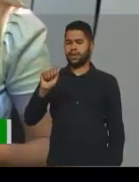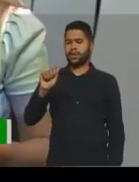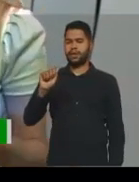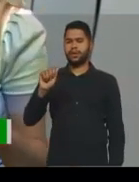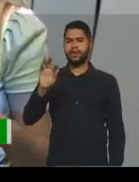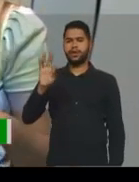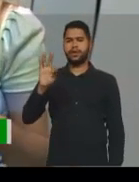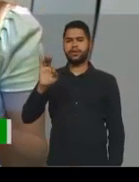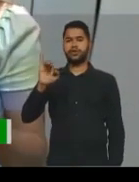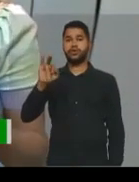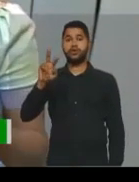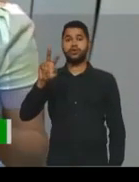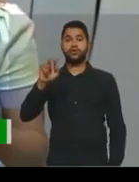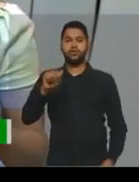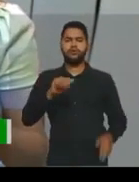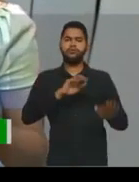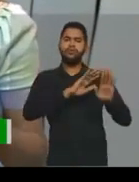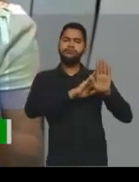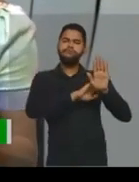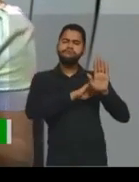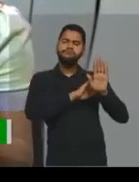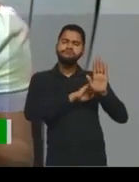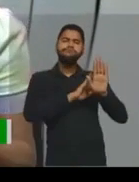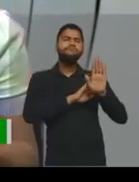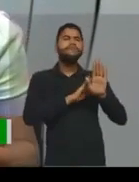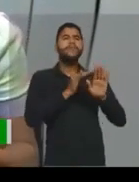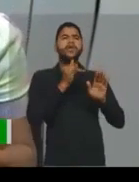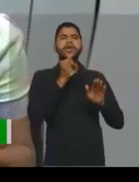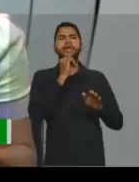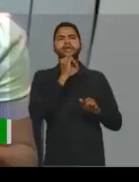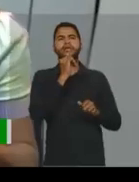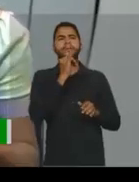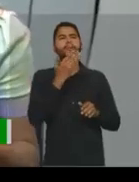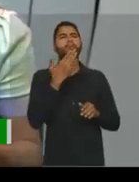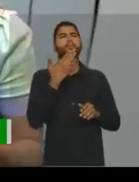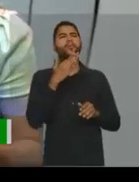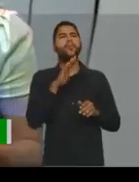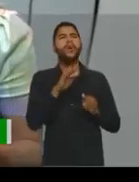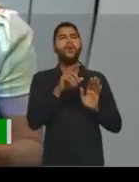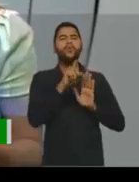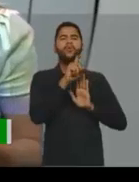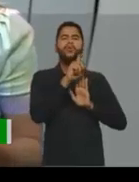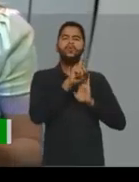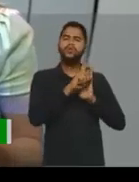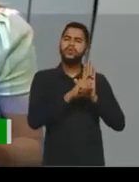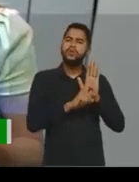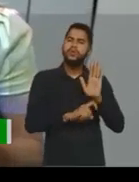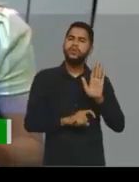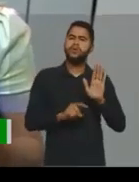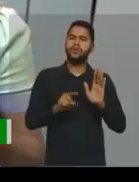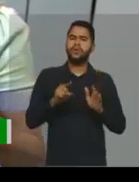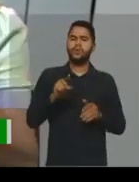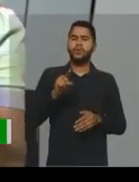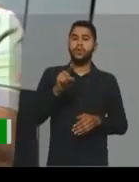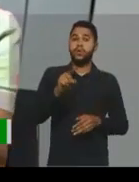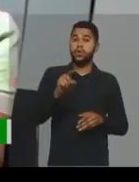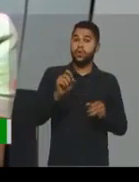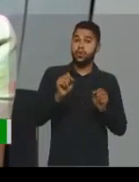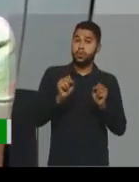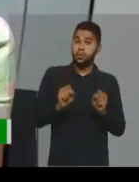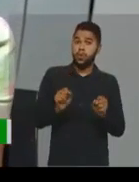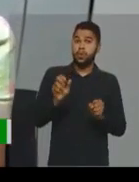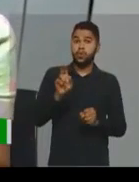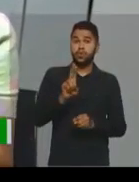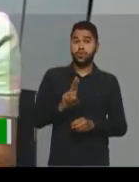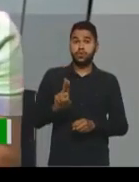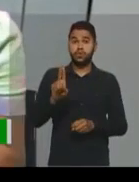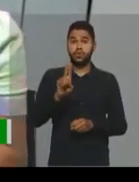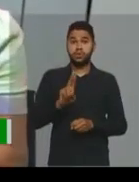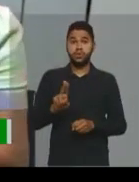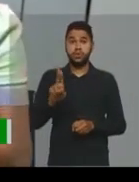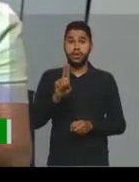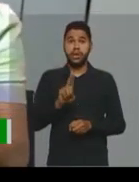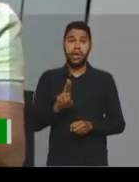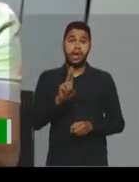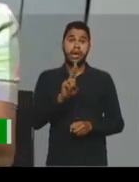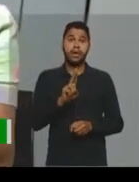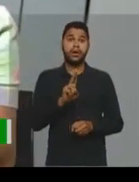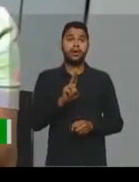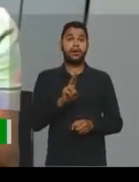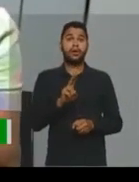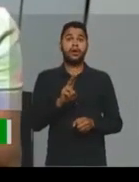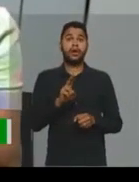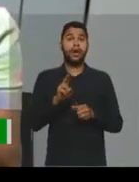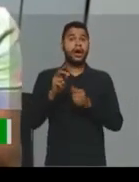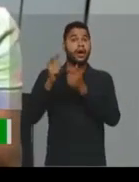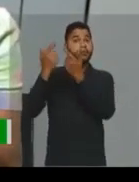importante trabalhar em quais os textos você pode usar a figura de linguagem.